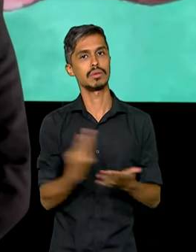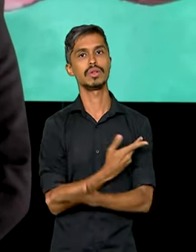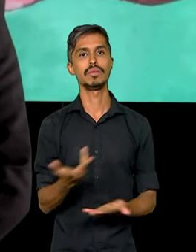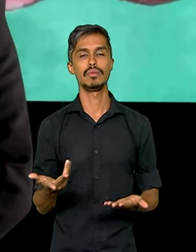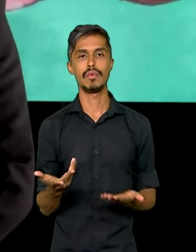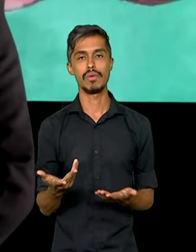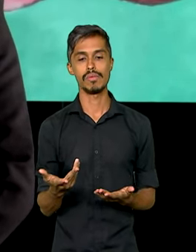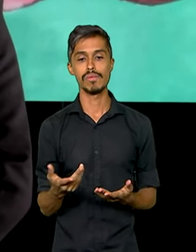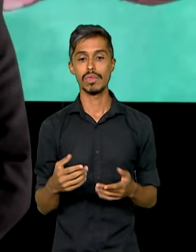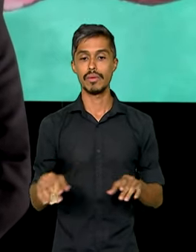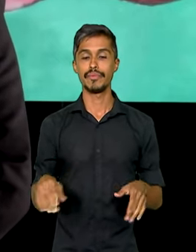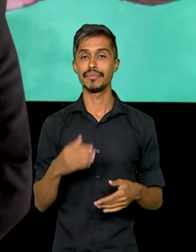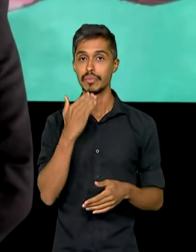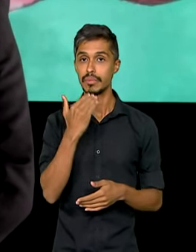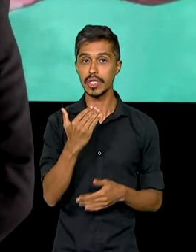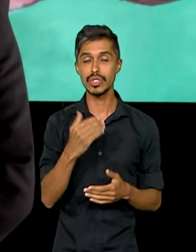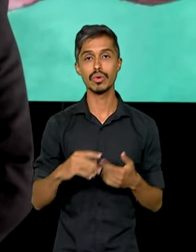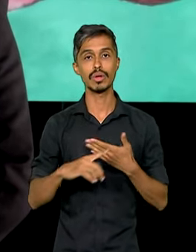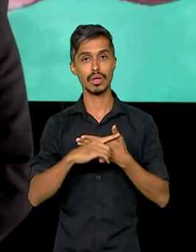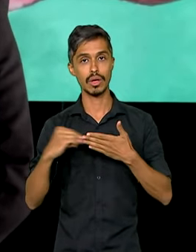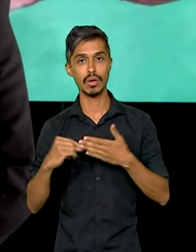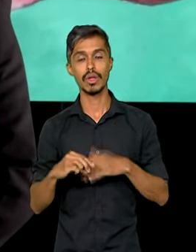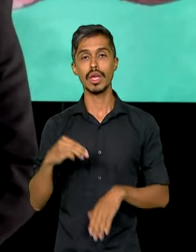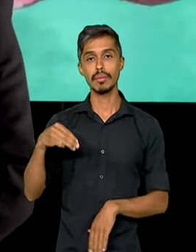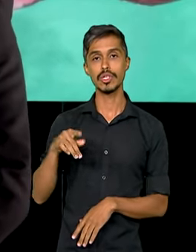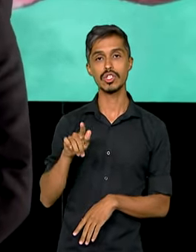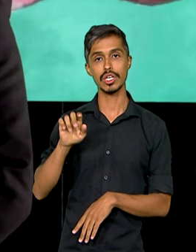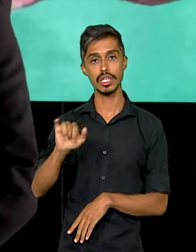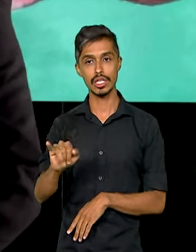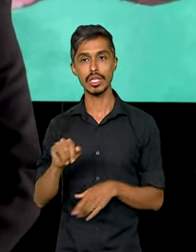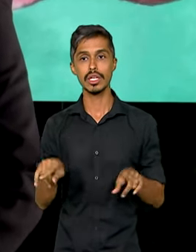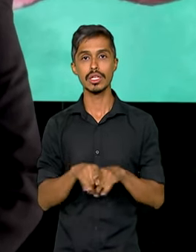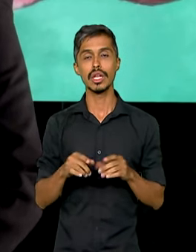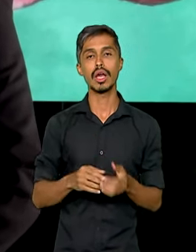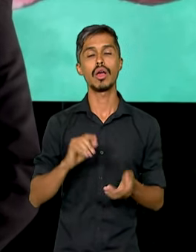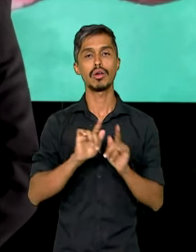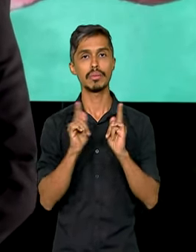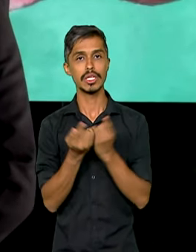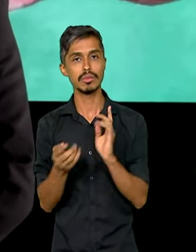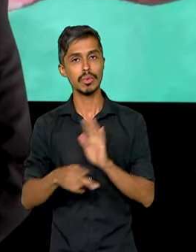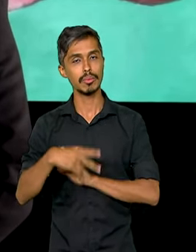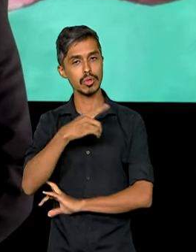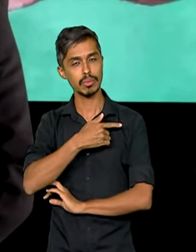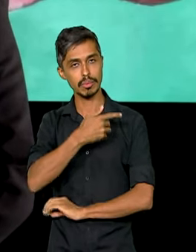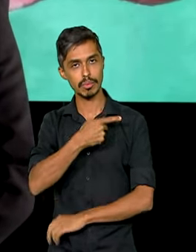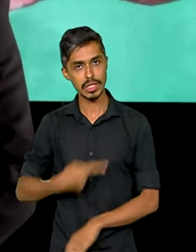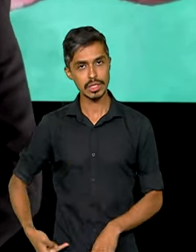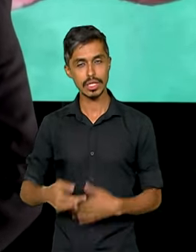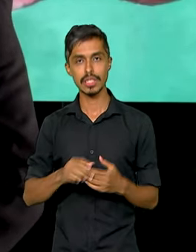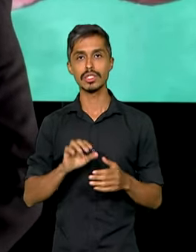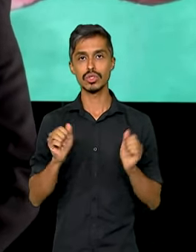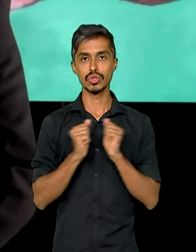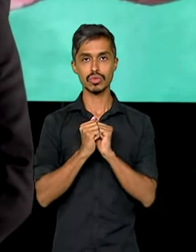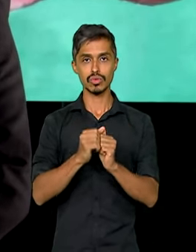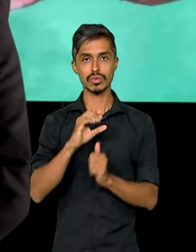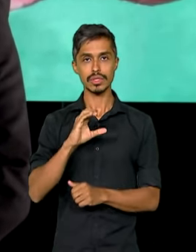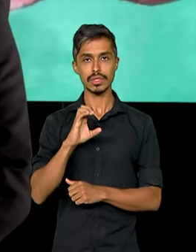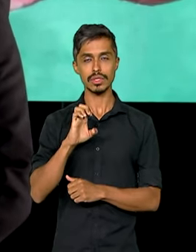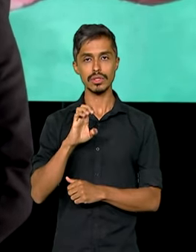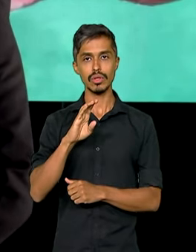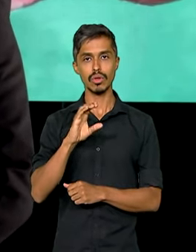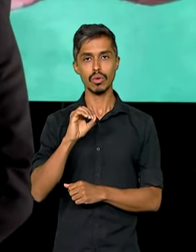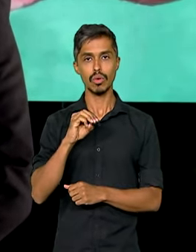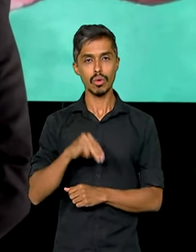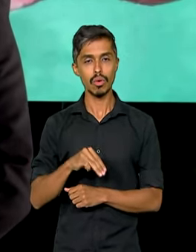a Casa Civil, o MGI, o gabinete do presidente e a SECOM preparassem essa ferramenta,